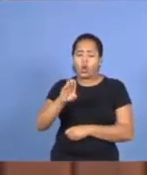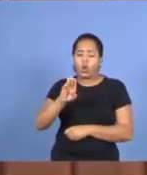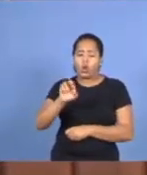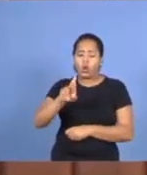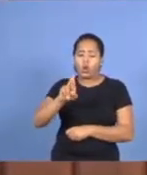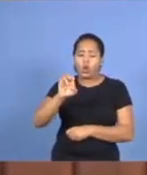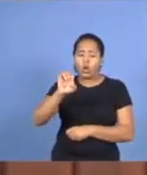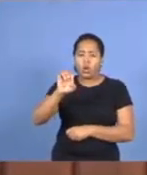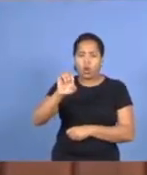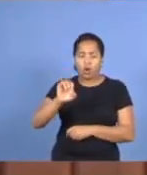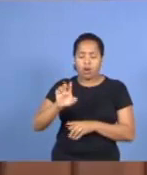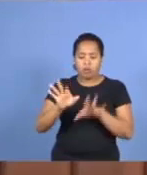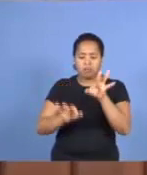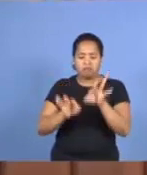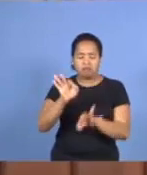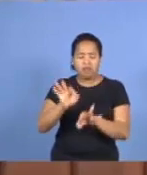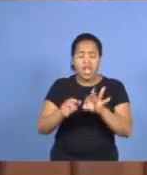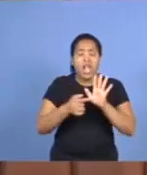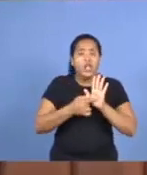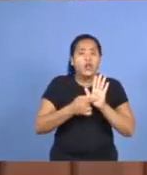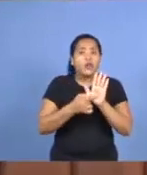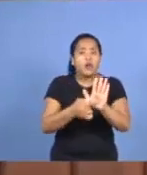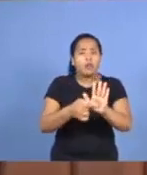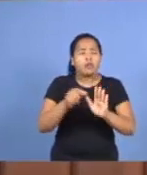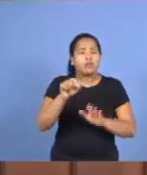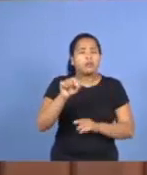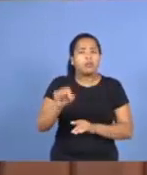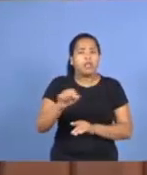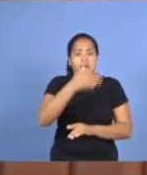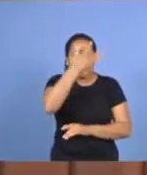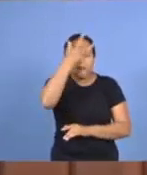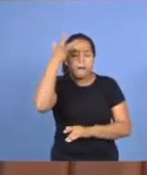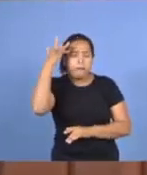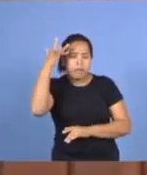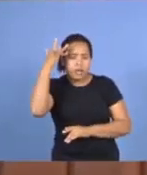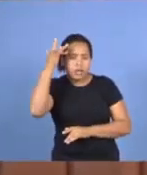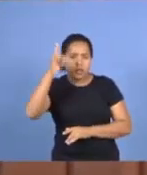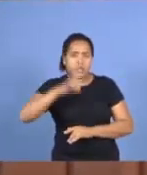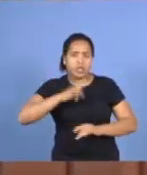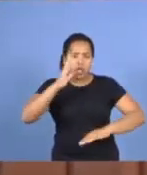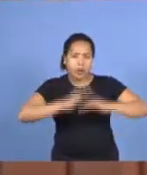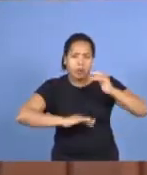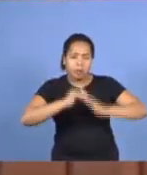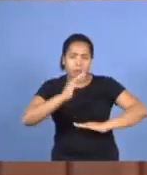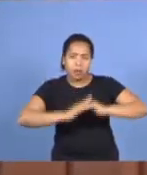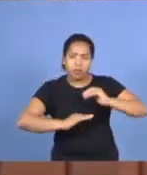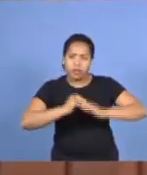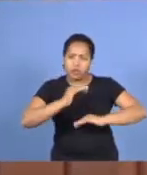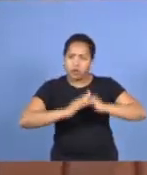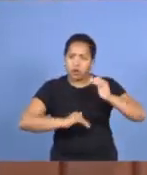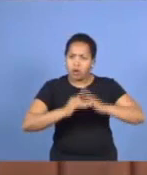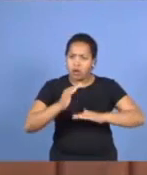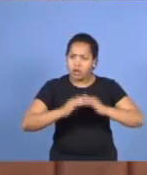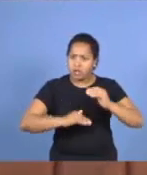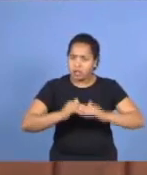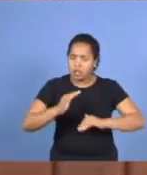verdade que temos que entender, não está se tratando da questão de pessoas que têm profissões, que são nobres, são magistrados, não é